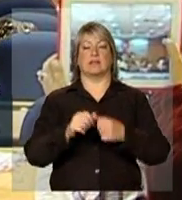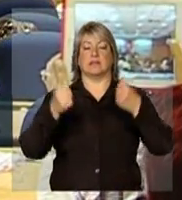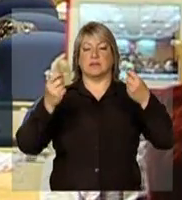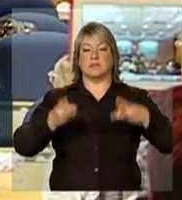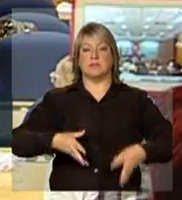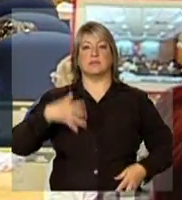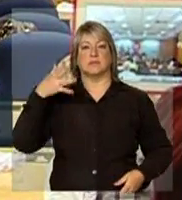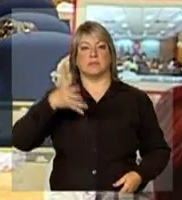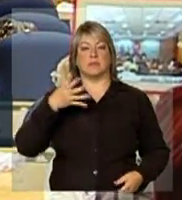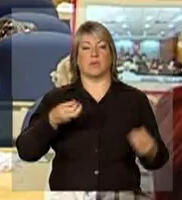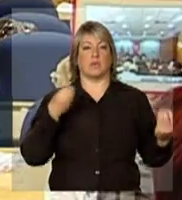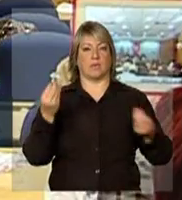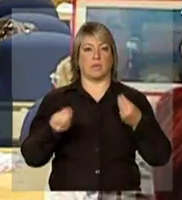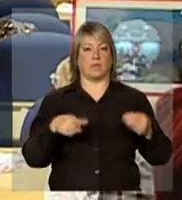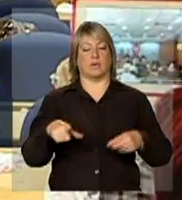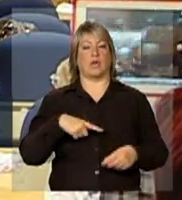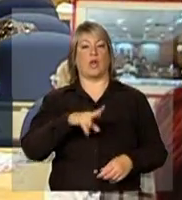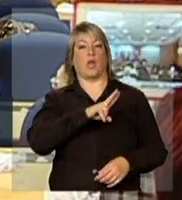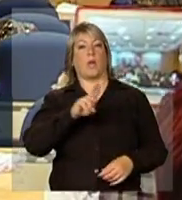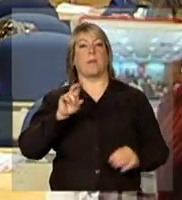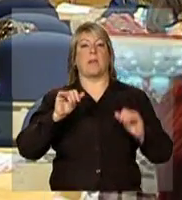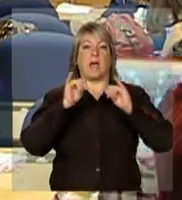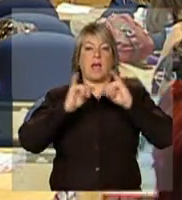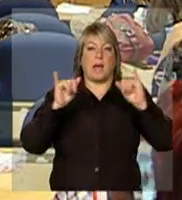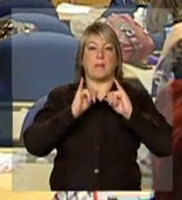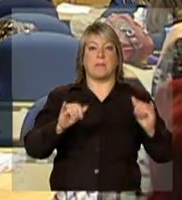da mobilização nacional do FIC sabendo...